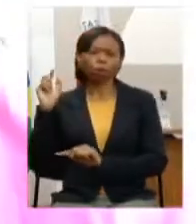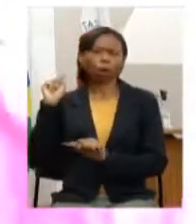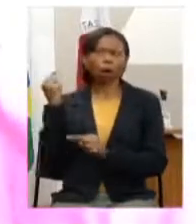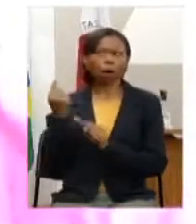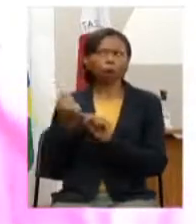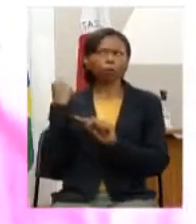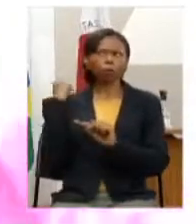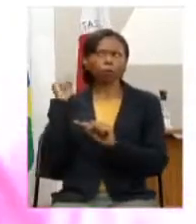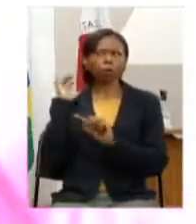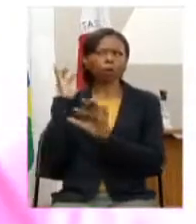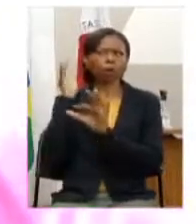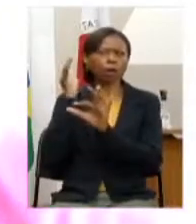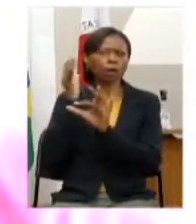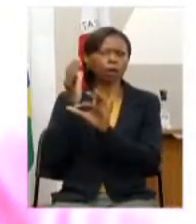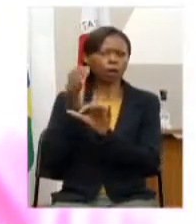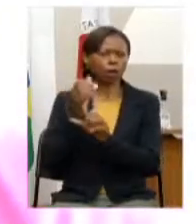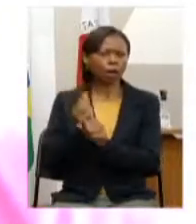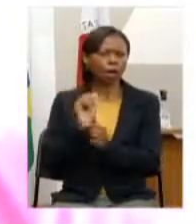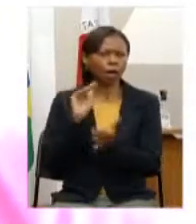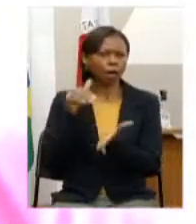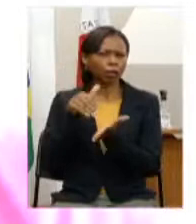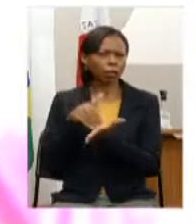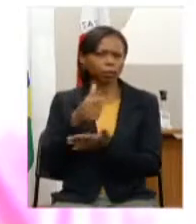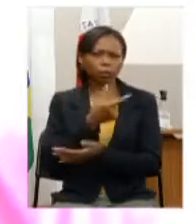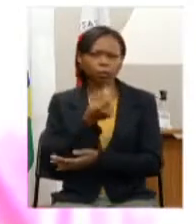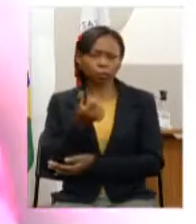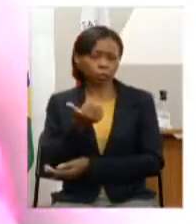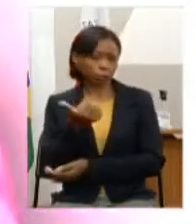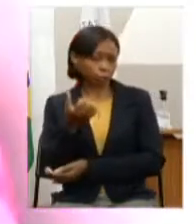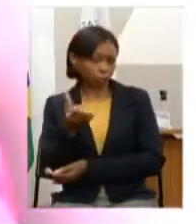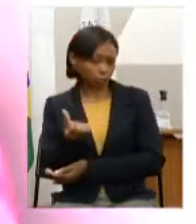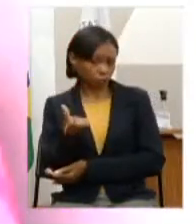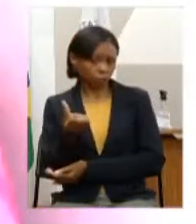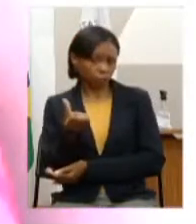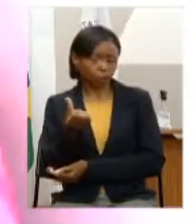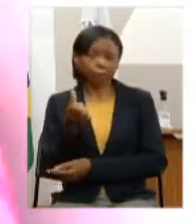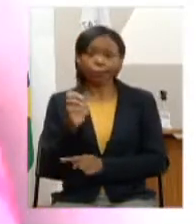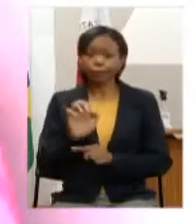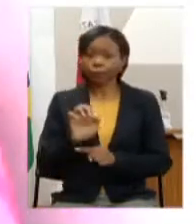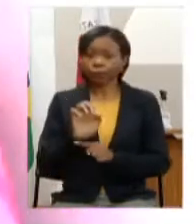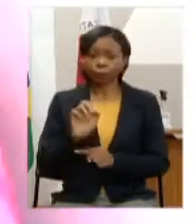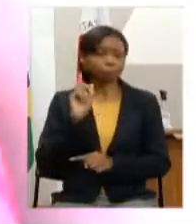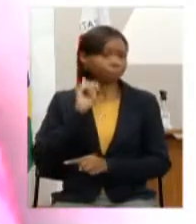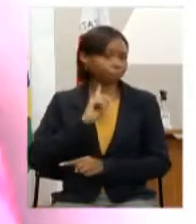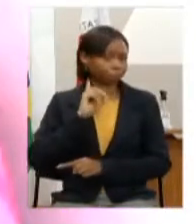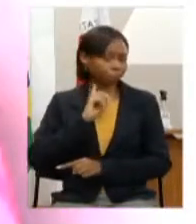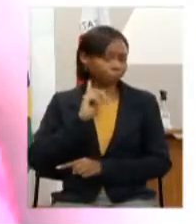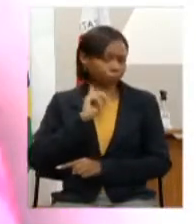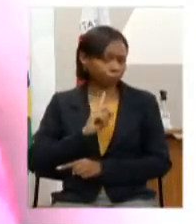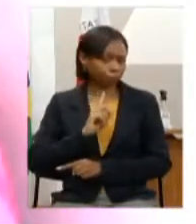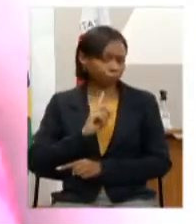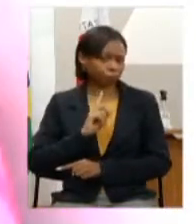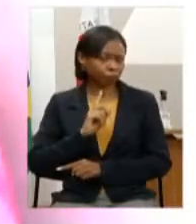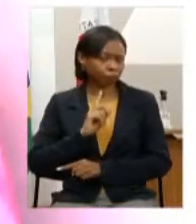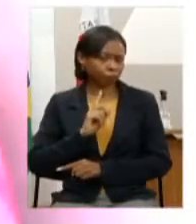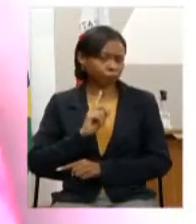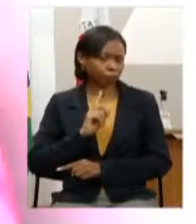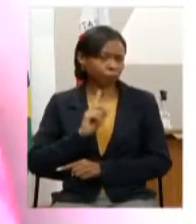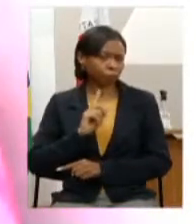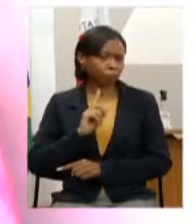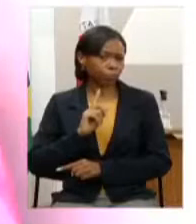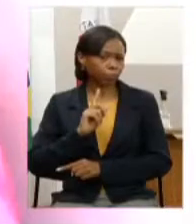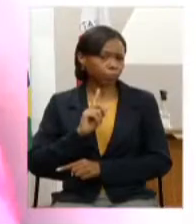2005 até 2016 o Estado de Minas Gerais através do Tesouro do Estado fazia